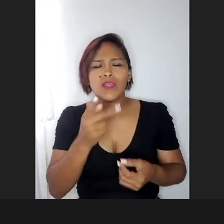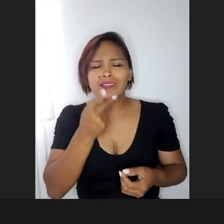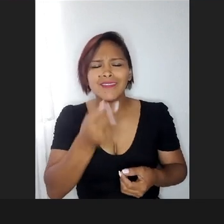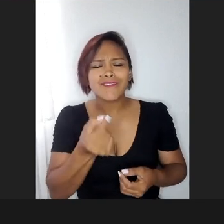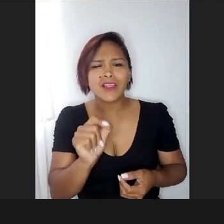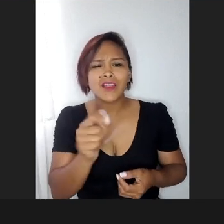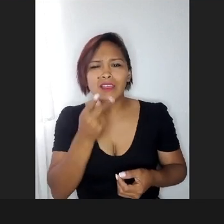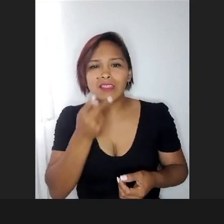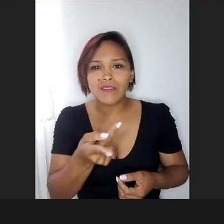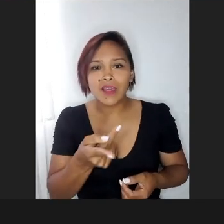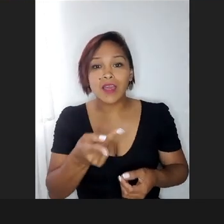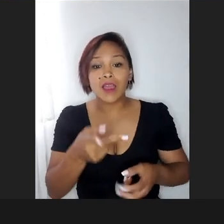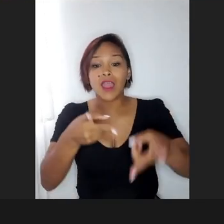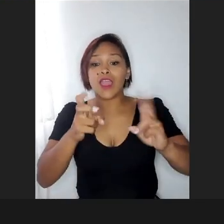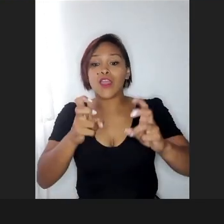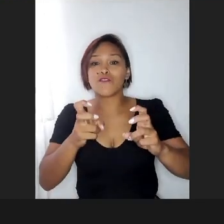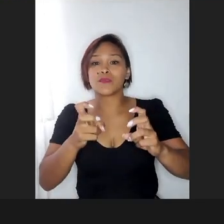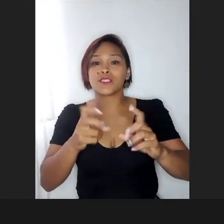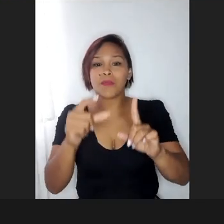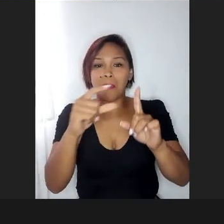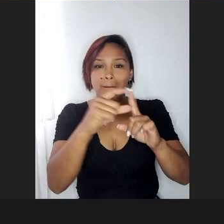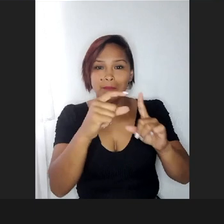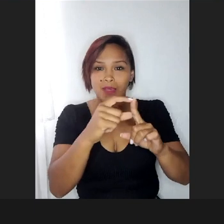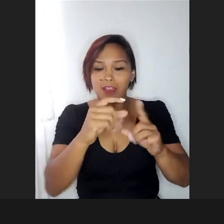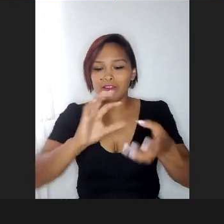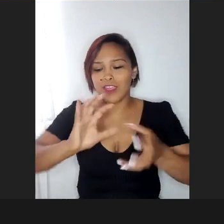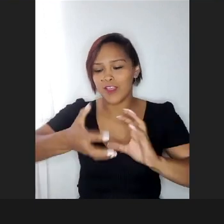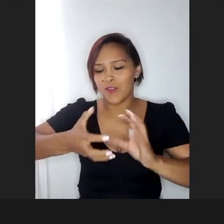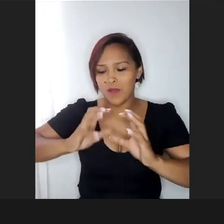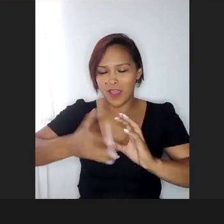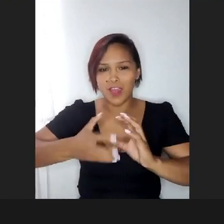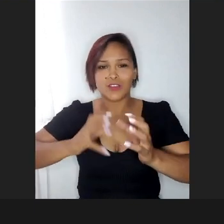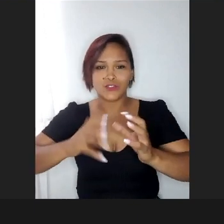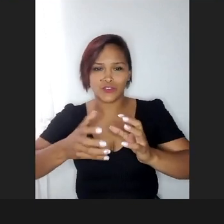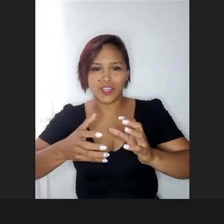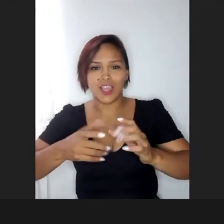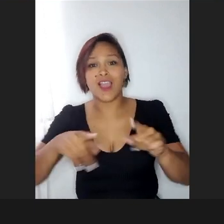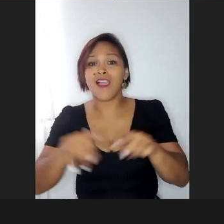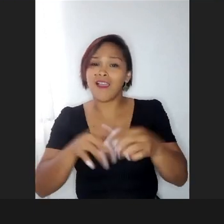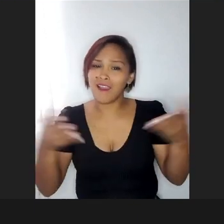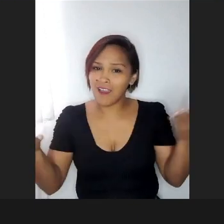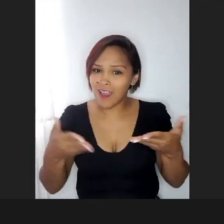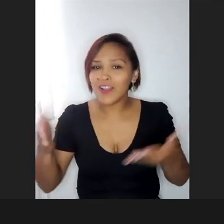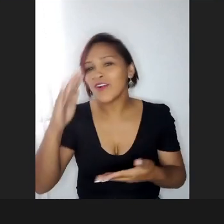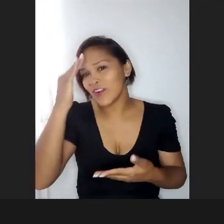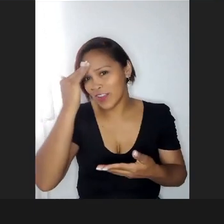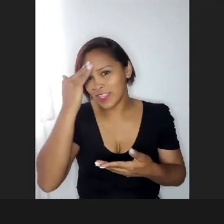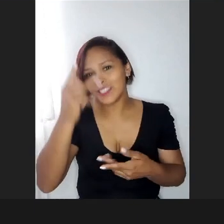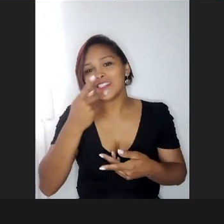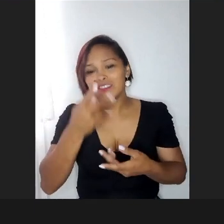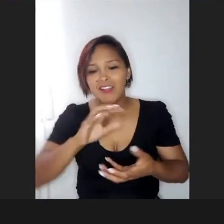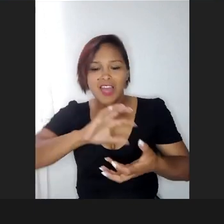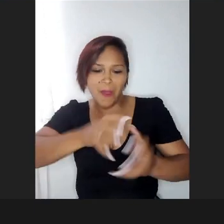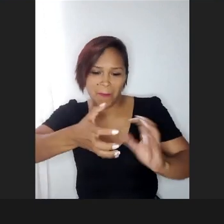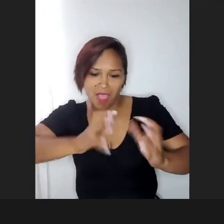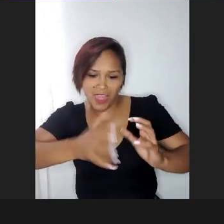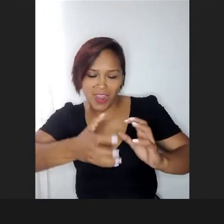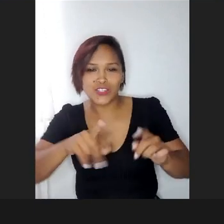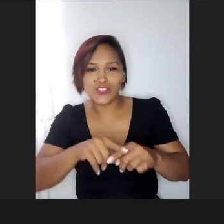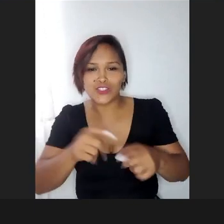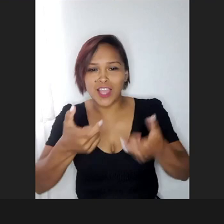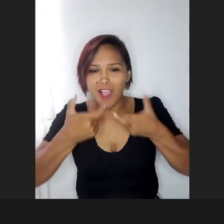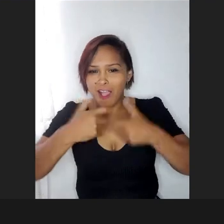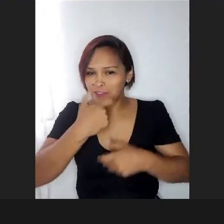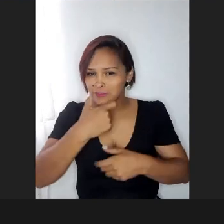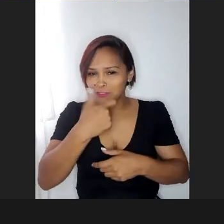falando, aí que eu fui entender a palavrinha lá que era o maracujá, falei, ai filho, agora eu entendi, você quis falar maracujá, ai que bom, sabe